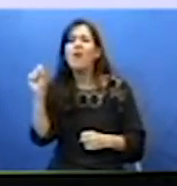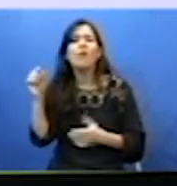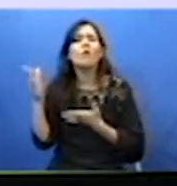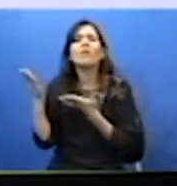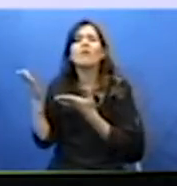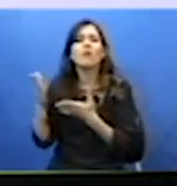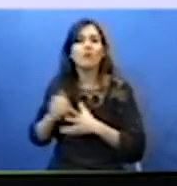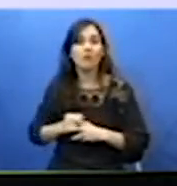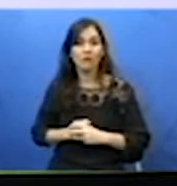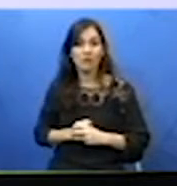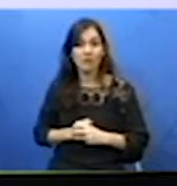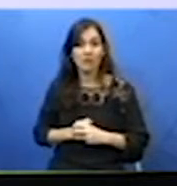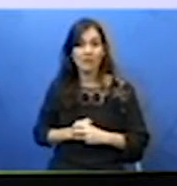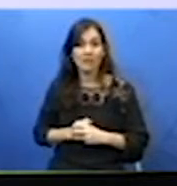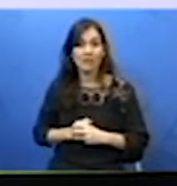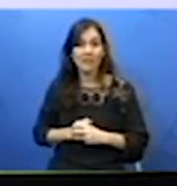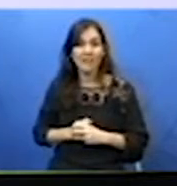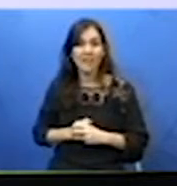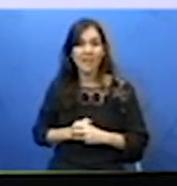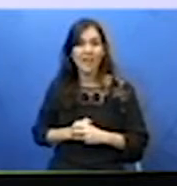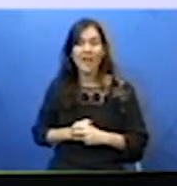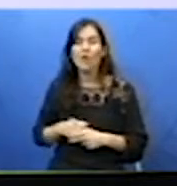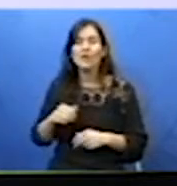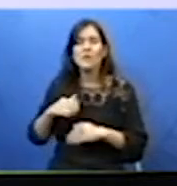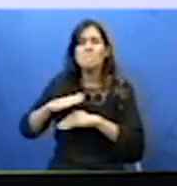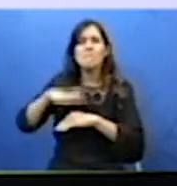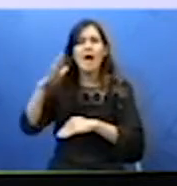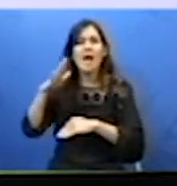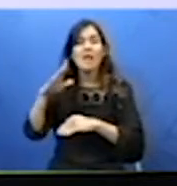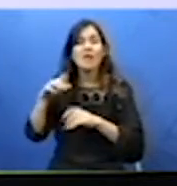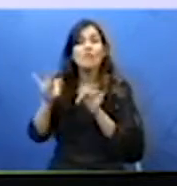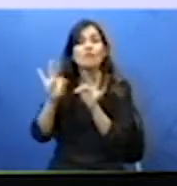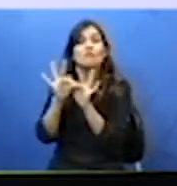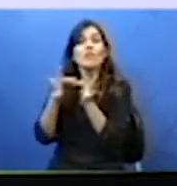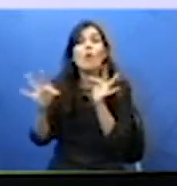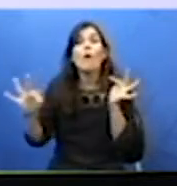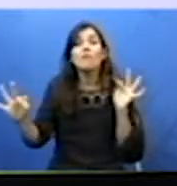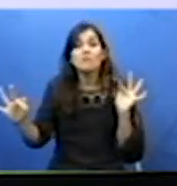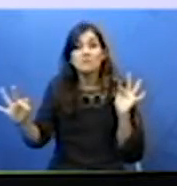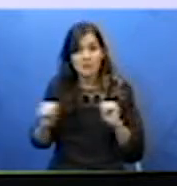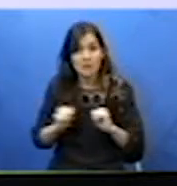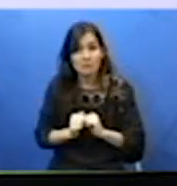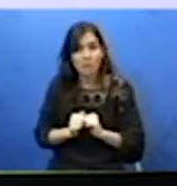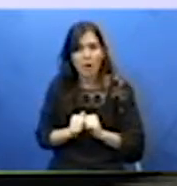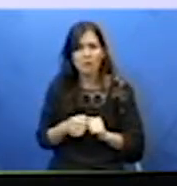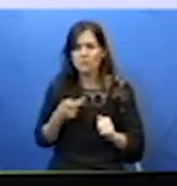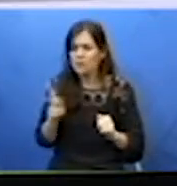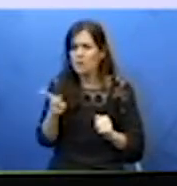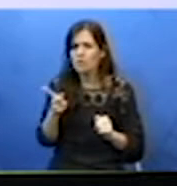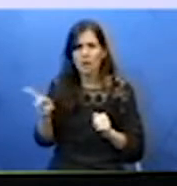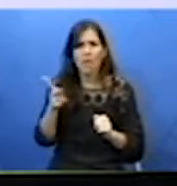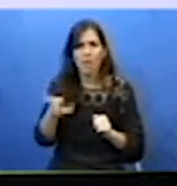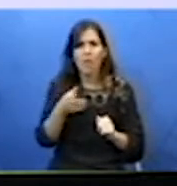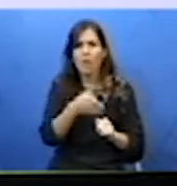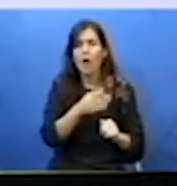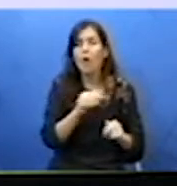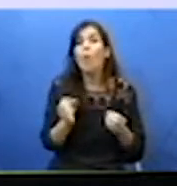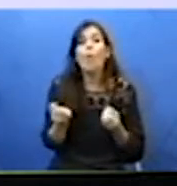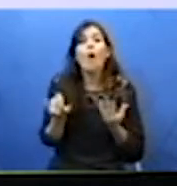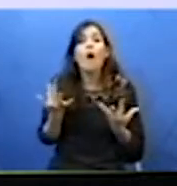definida com o valor que ocorre com mais frequência dentro desse conjunto. Então, olha lá,